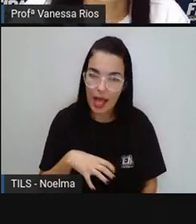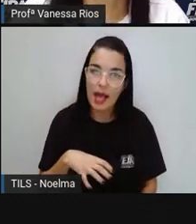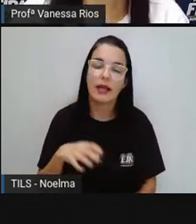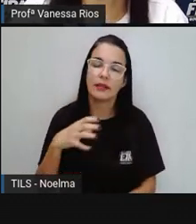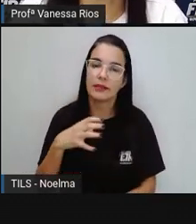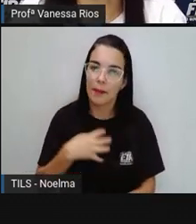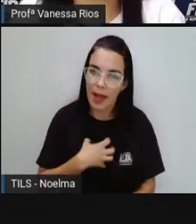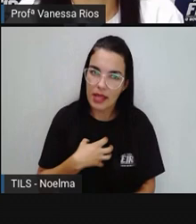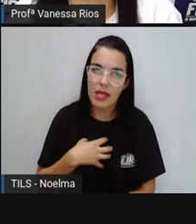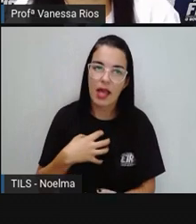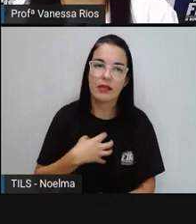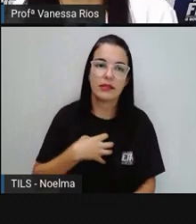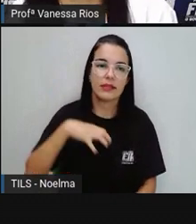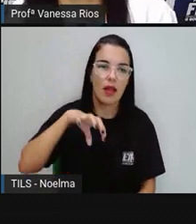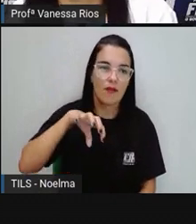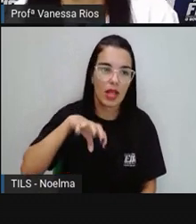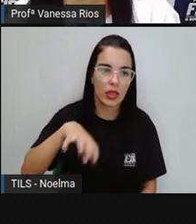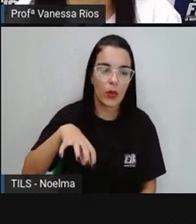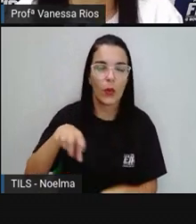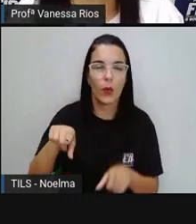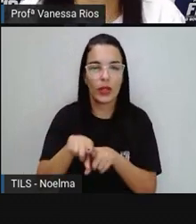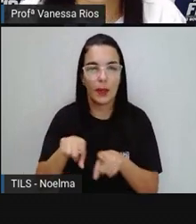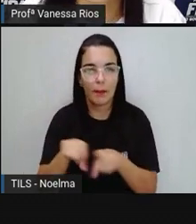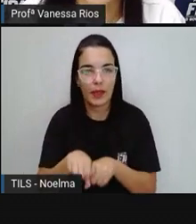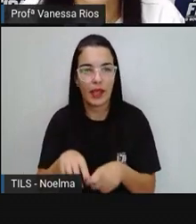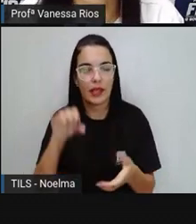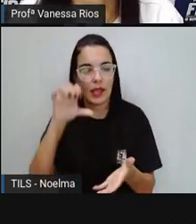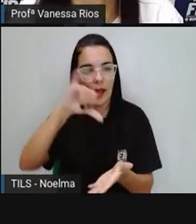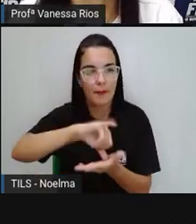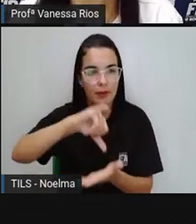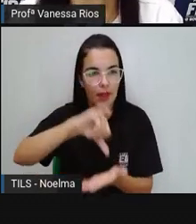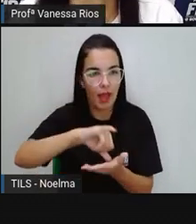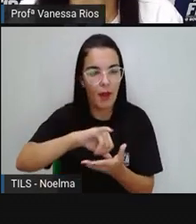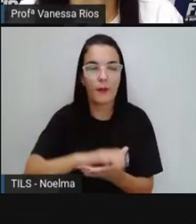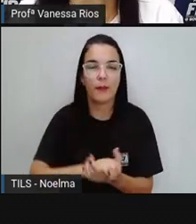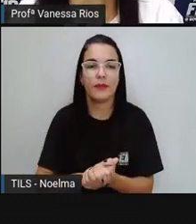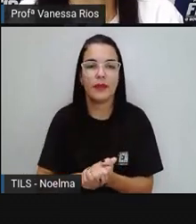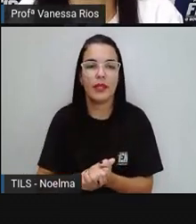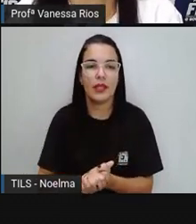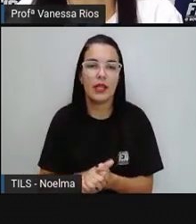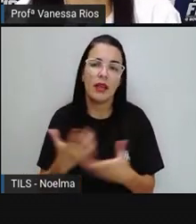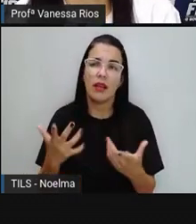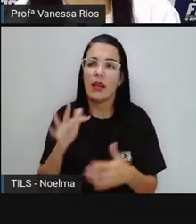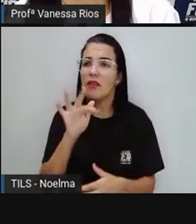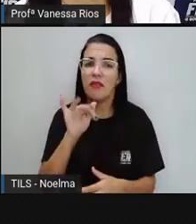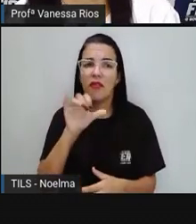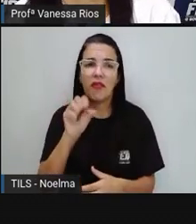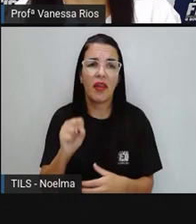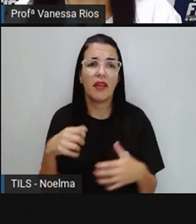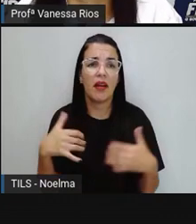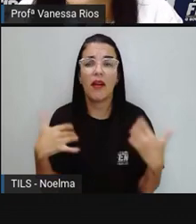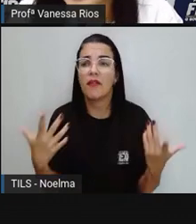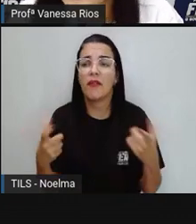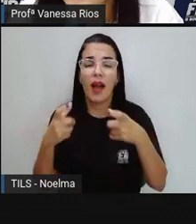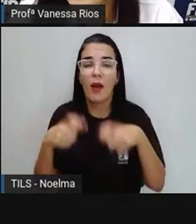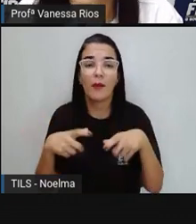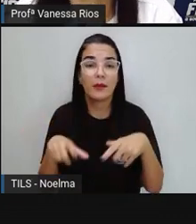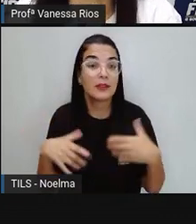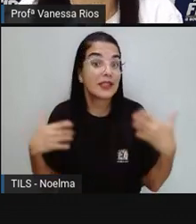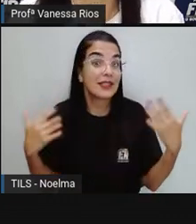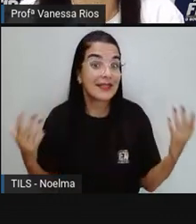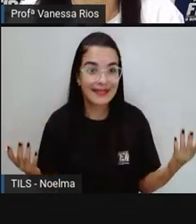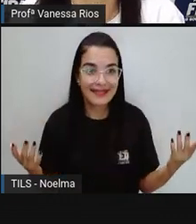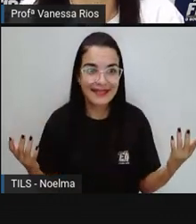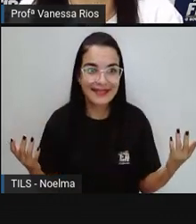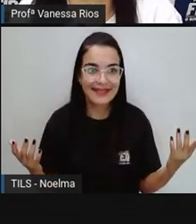capital, onde está mais ou menos localizada dentro da representação ali, e Feira de Santana, onde é que está Feira